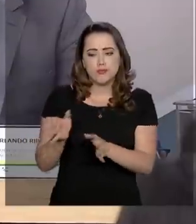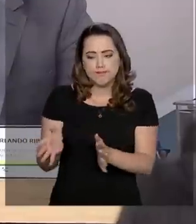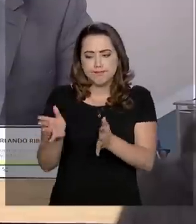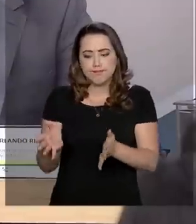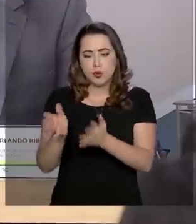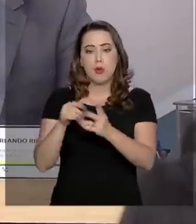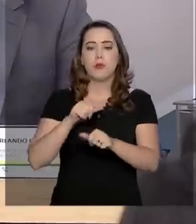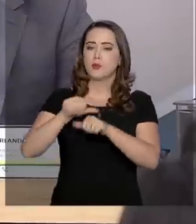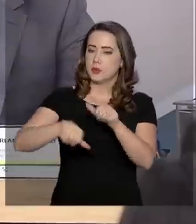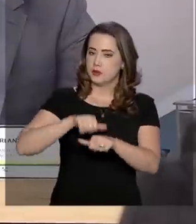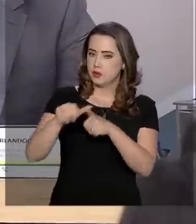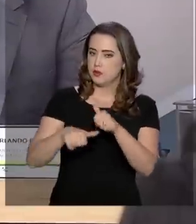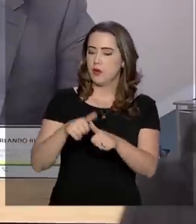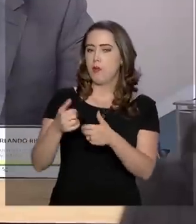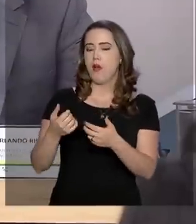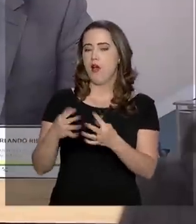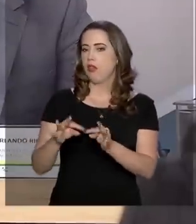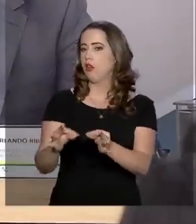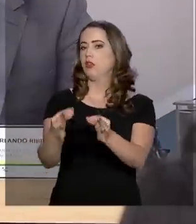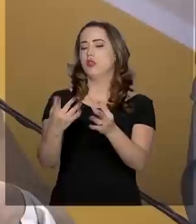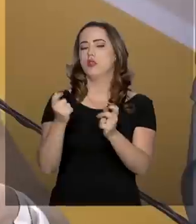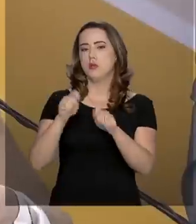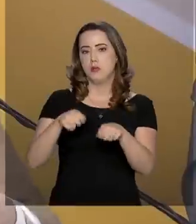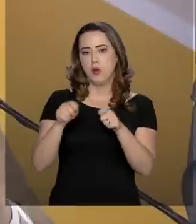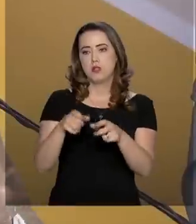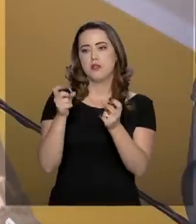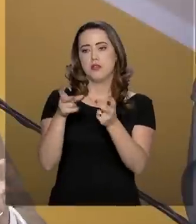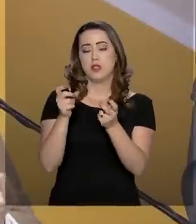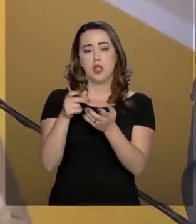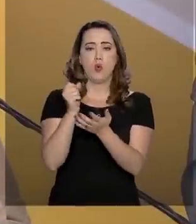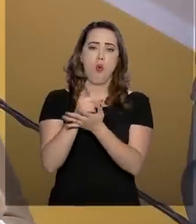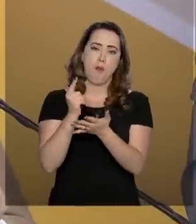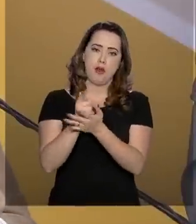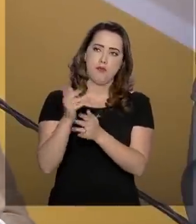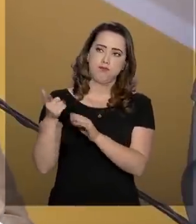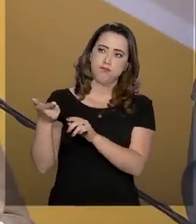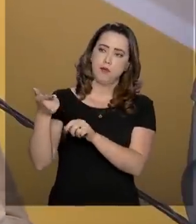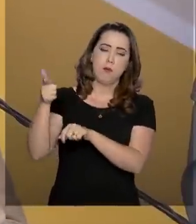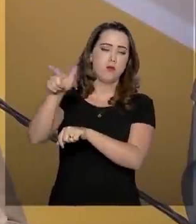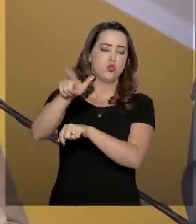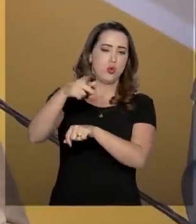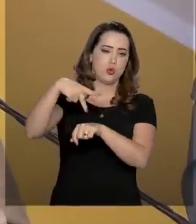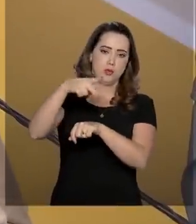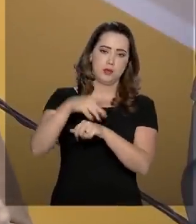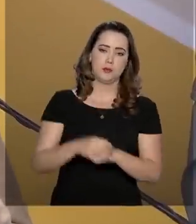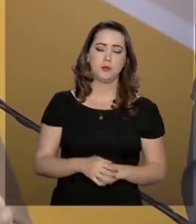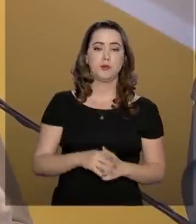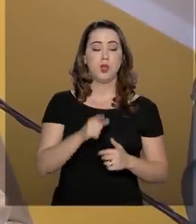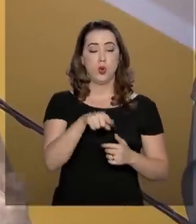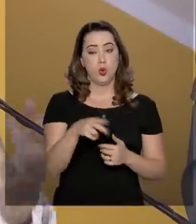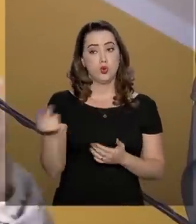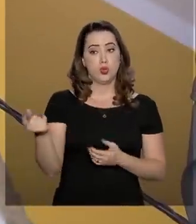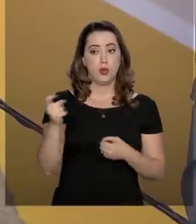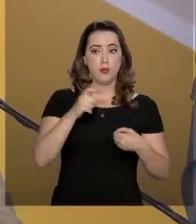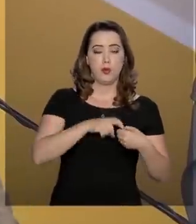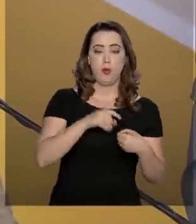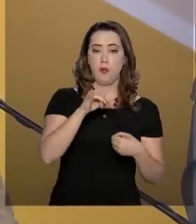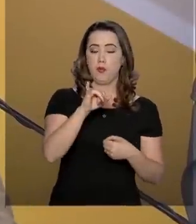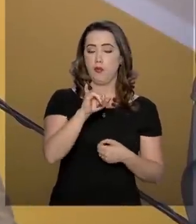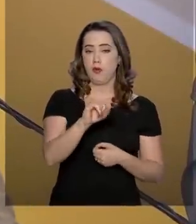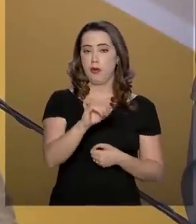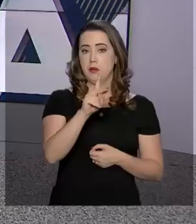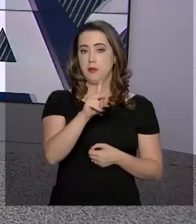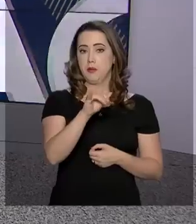possa se modernizar e ser competitivo. Esse fundo vai ser formado pelas receitas de importação e de